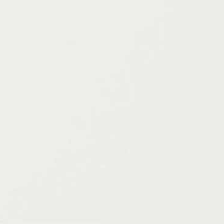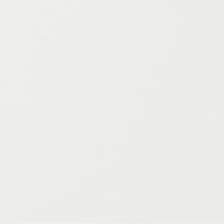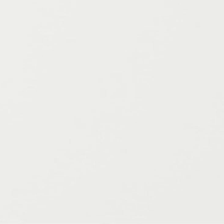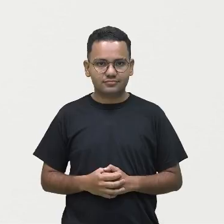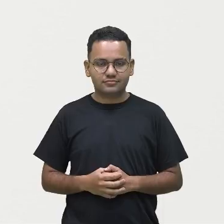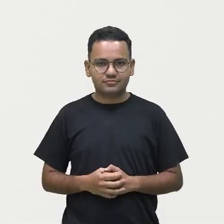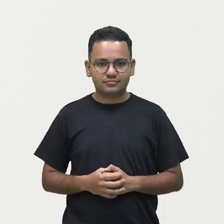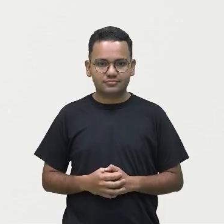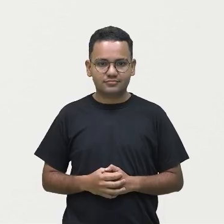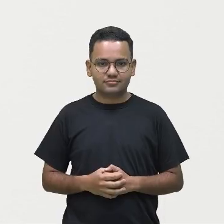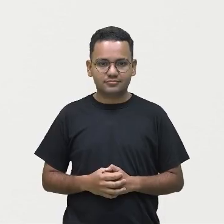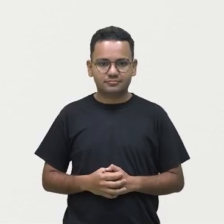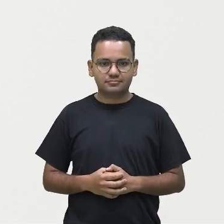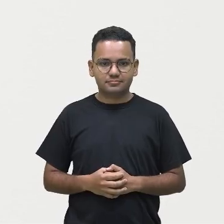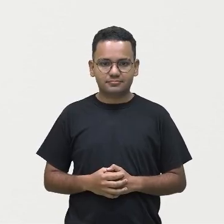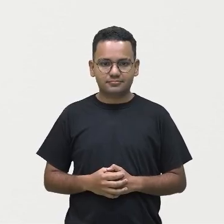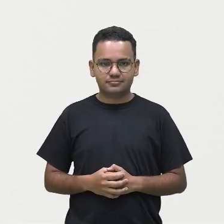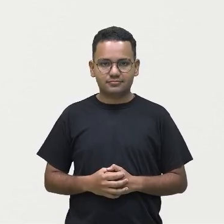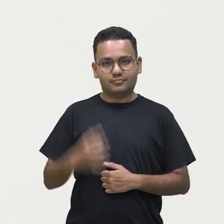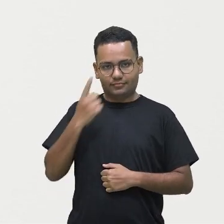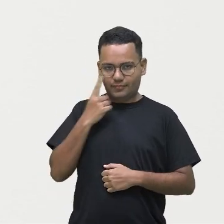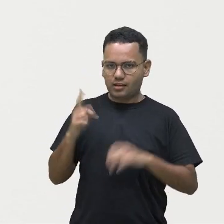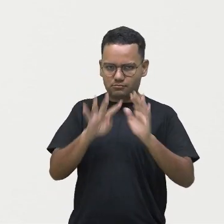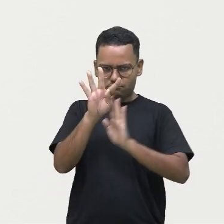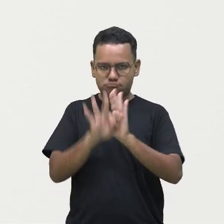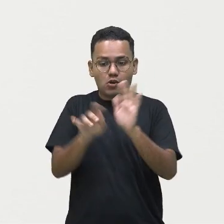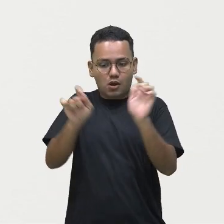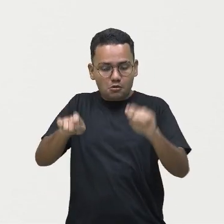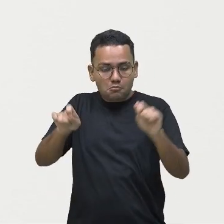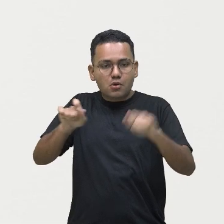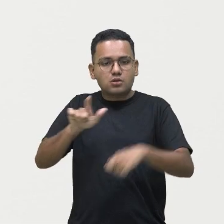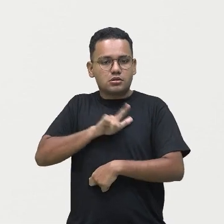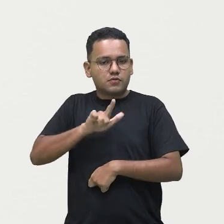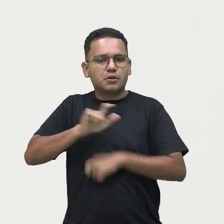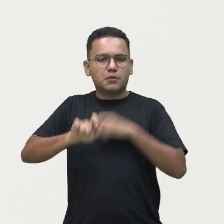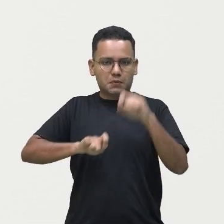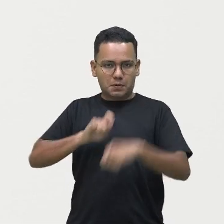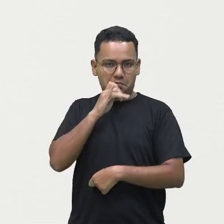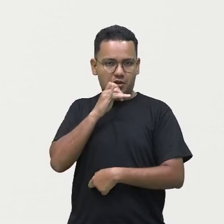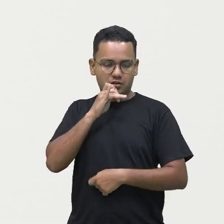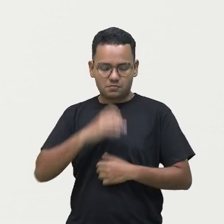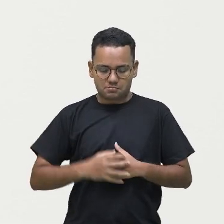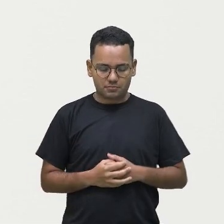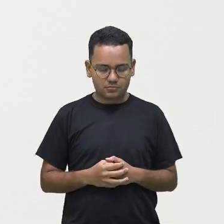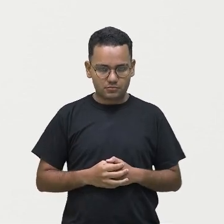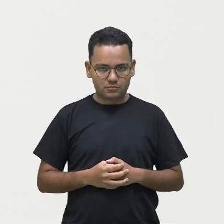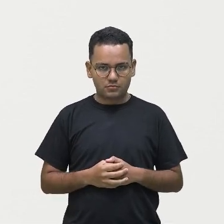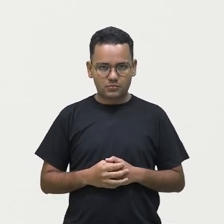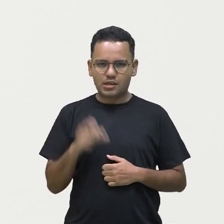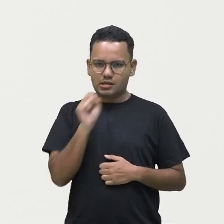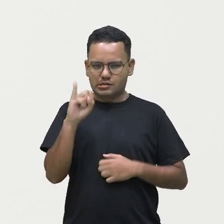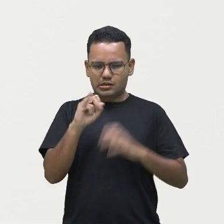ele não quer que o leitor faça uma leitura mais demorada, ele quer